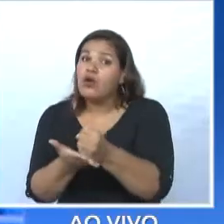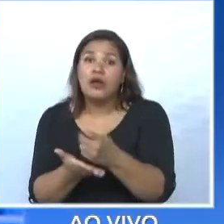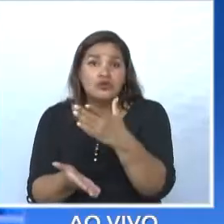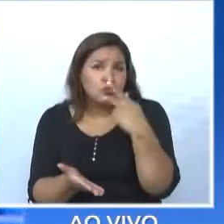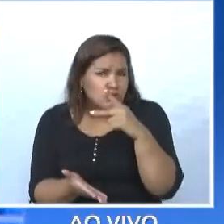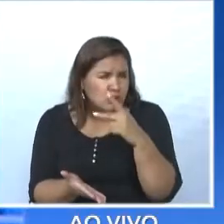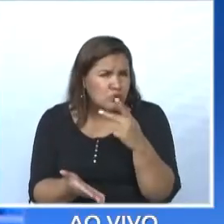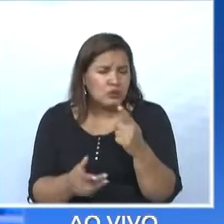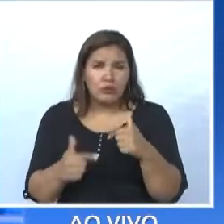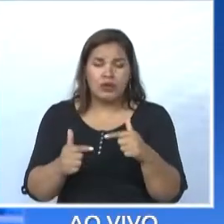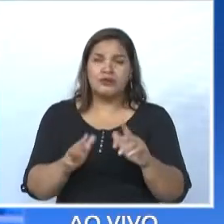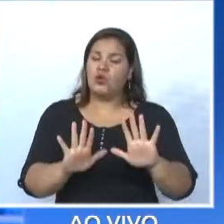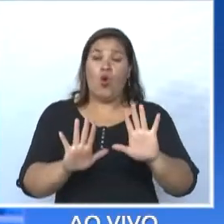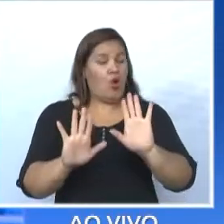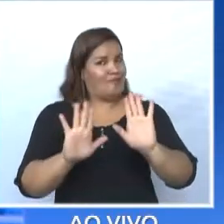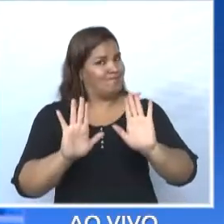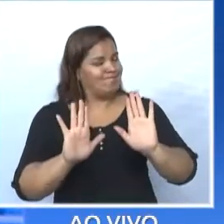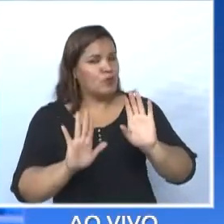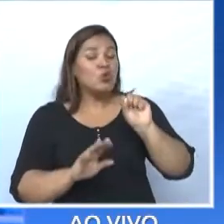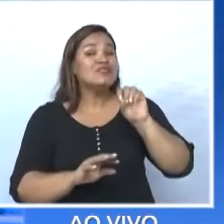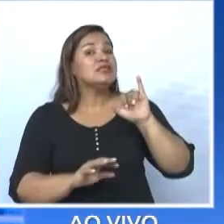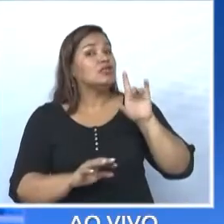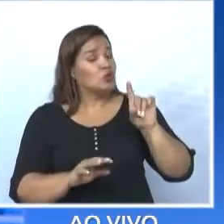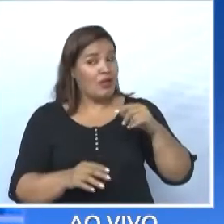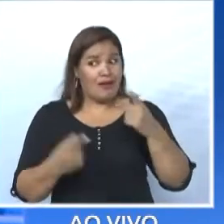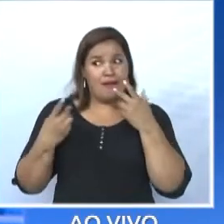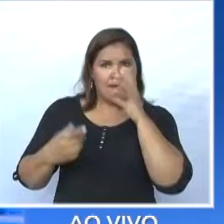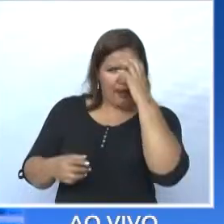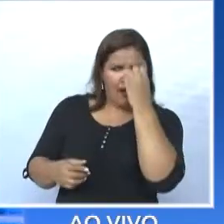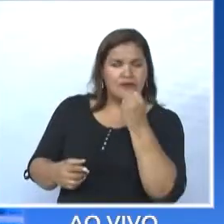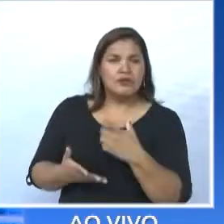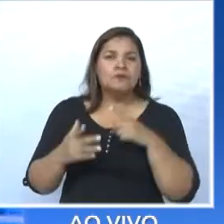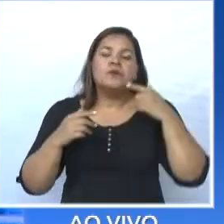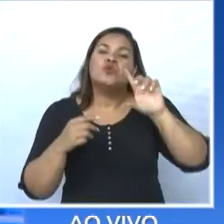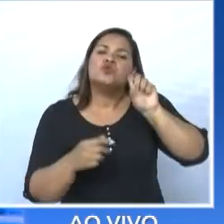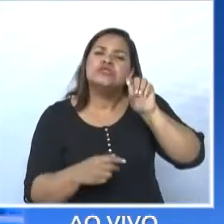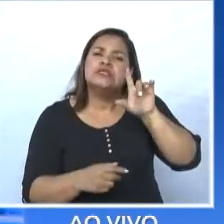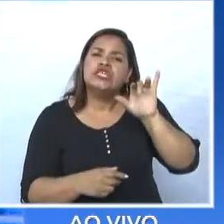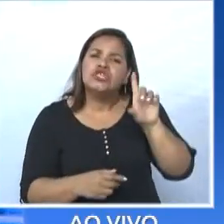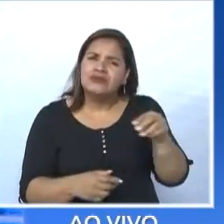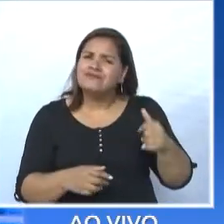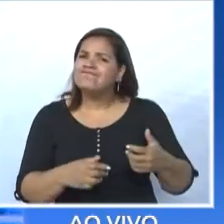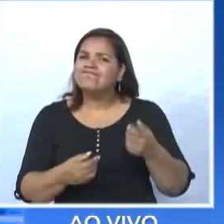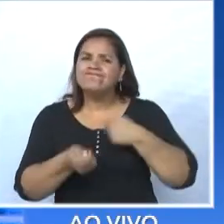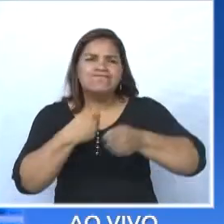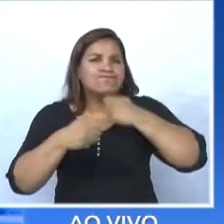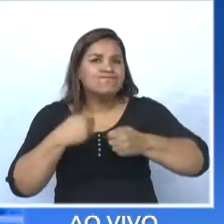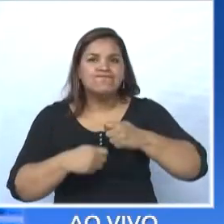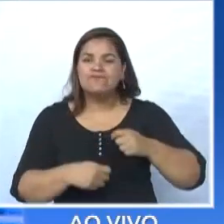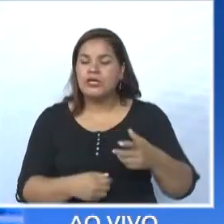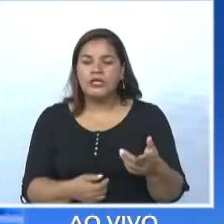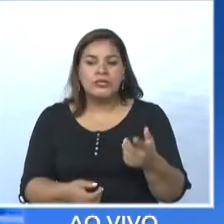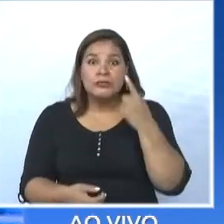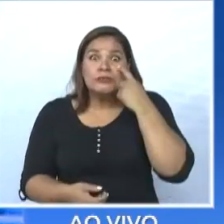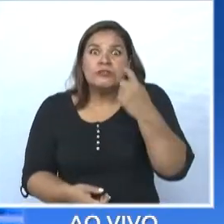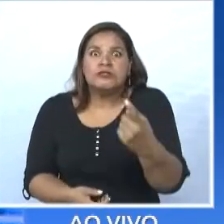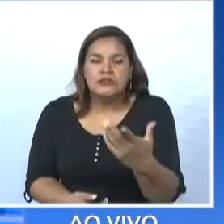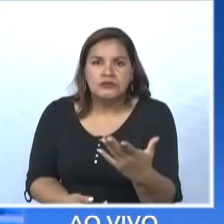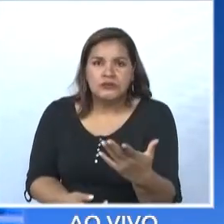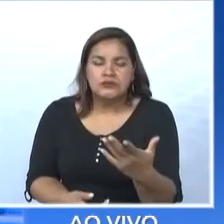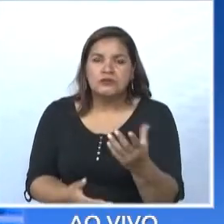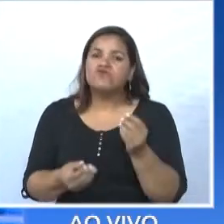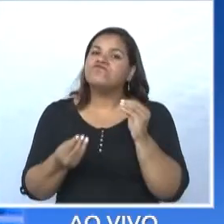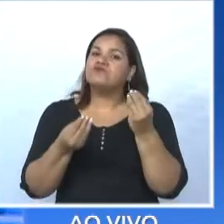O Sidney tem uma capacidade administrativa... Fiz denúncias graves contra ele. O Sidney tem uma capacidade administrativa impressionante. Fiz sim o documento. Porque eu estava